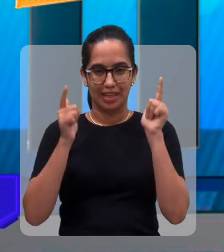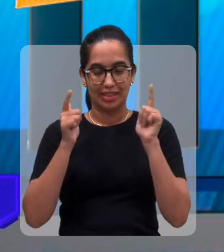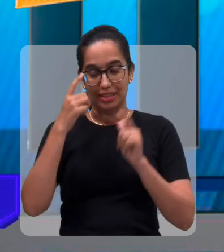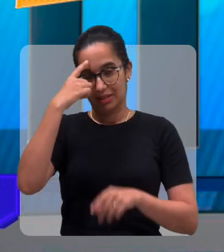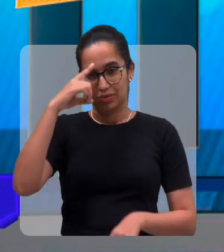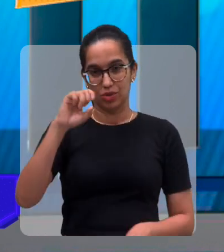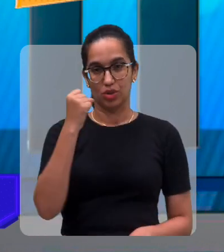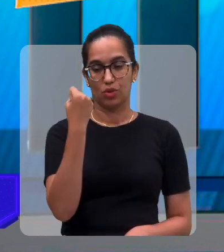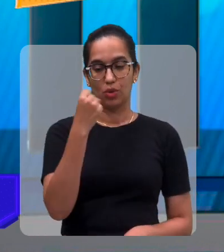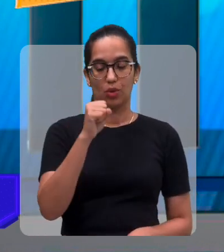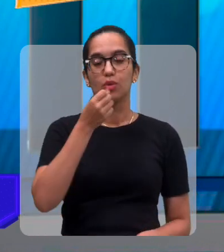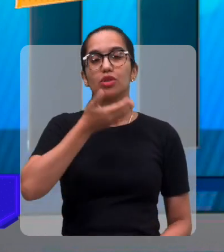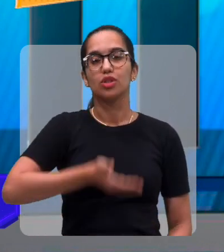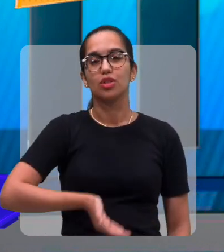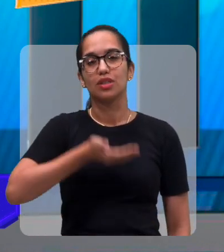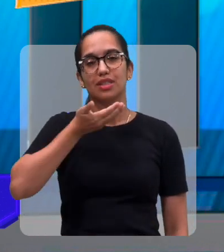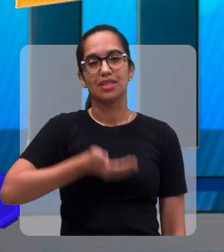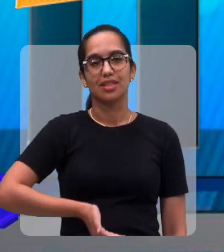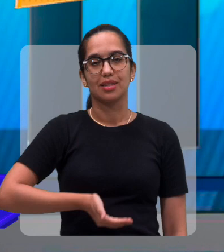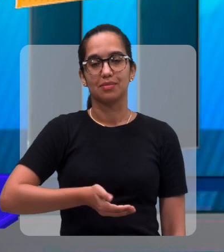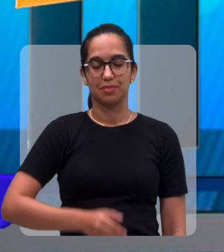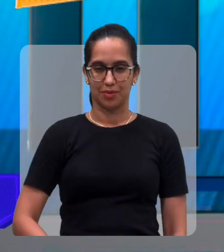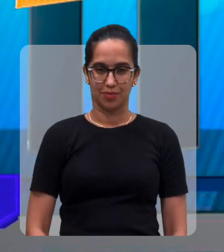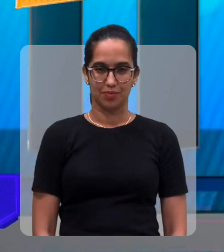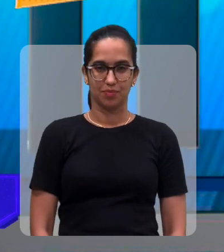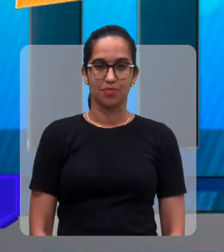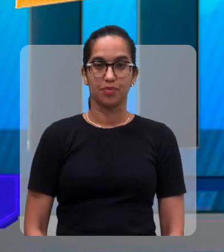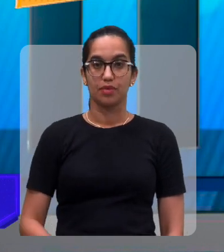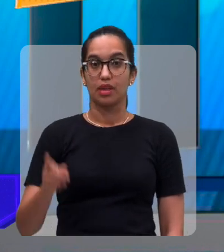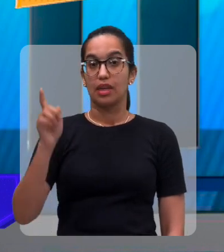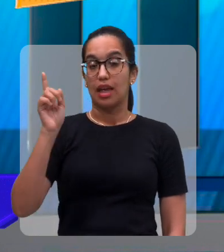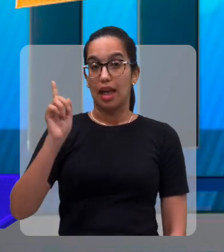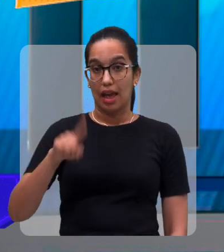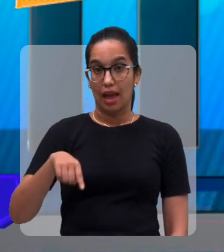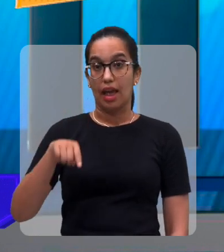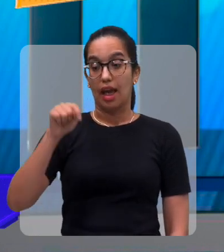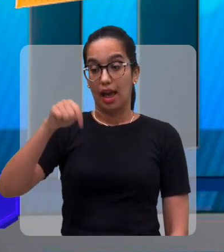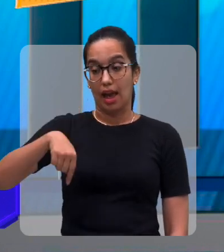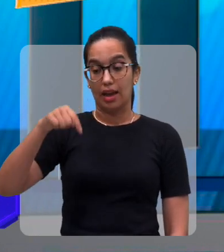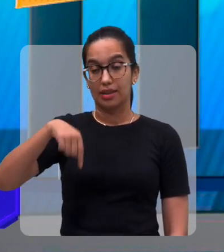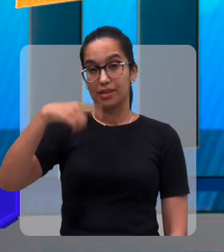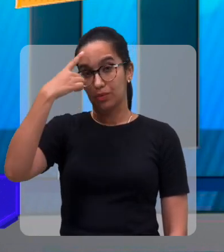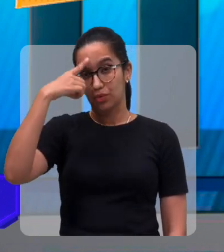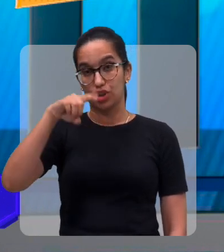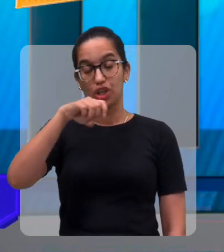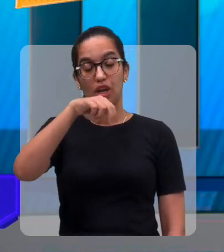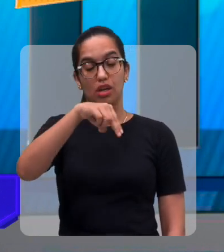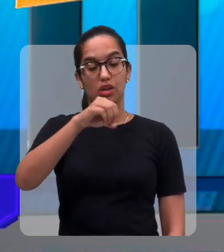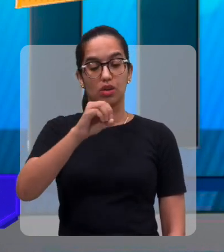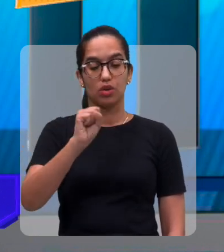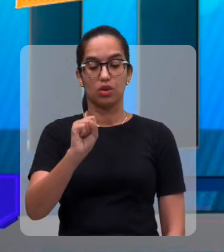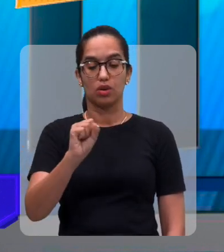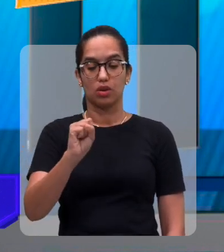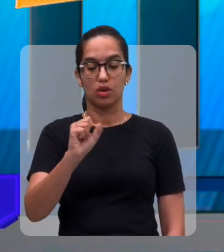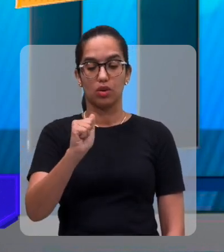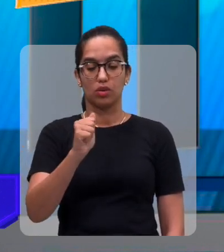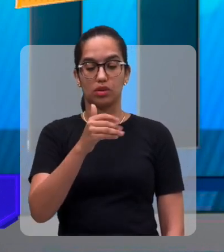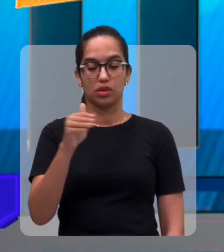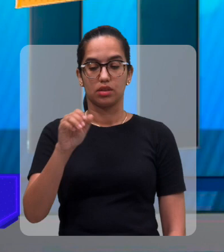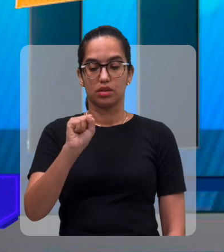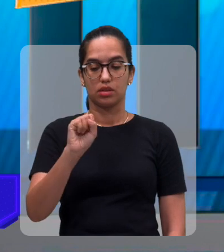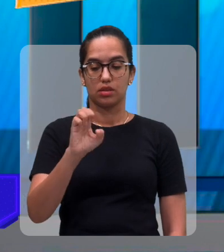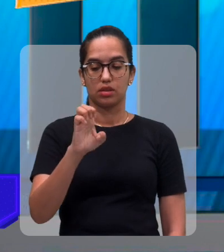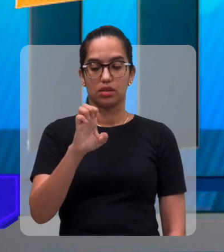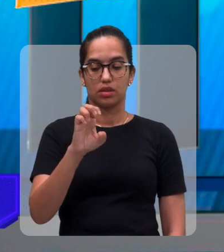dia, o dia 8 de dezembro. Eu chego, dia 8 de dezembro ele é um feriado, feriado, dia de Nossa Senhora da Conceição. Alguns estados